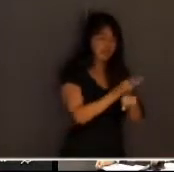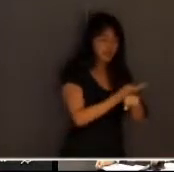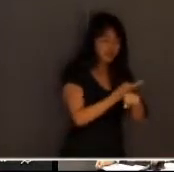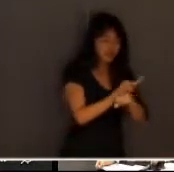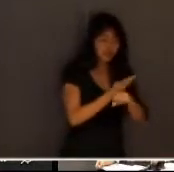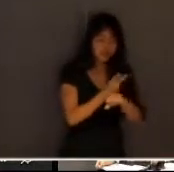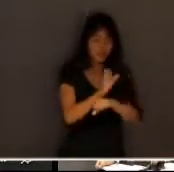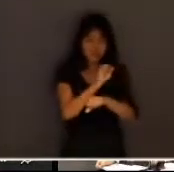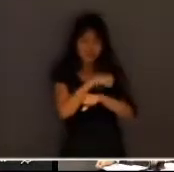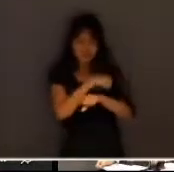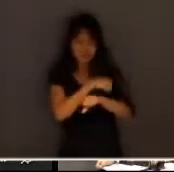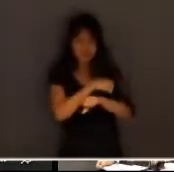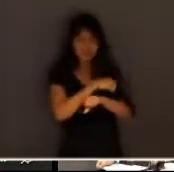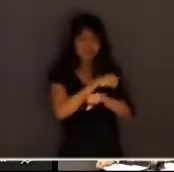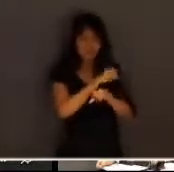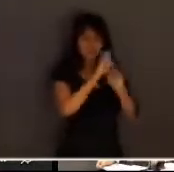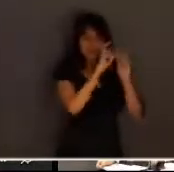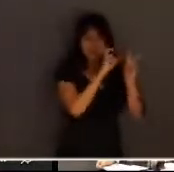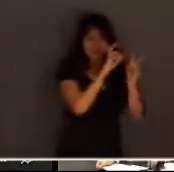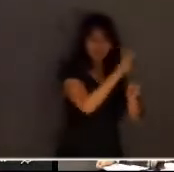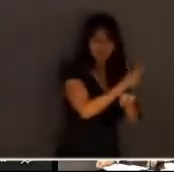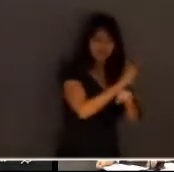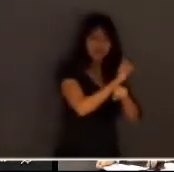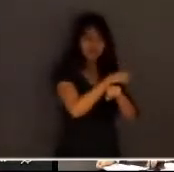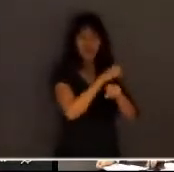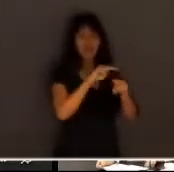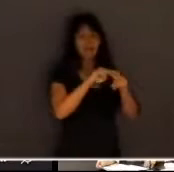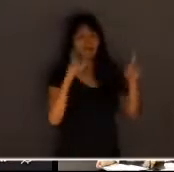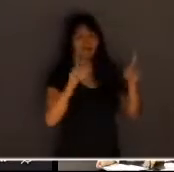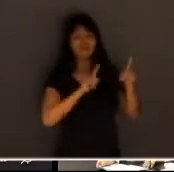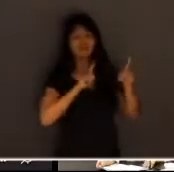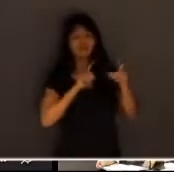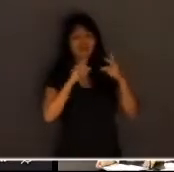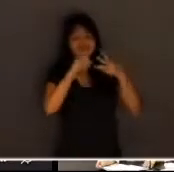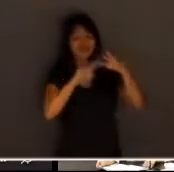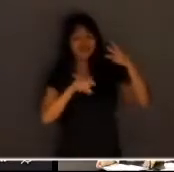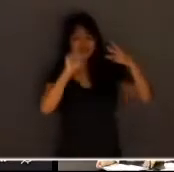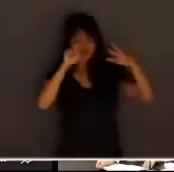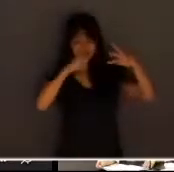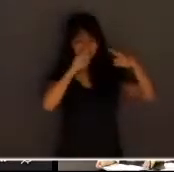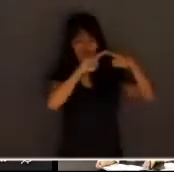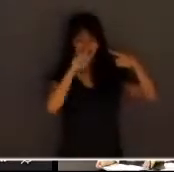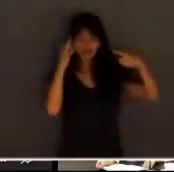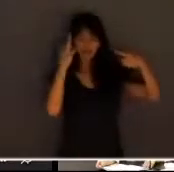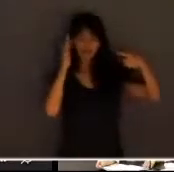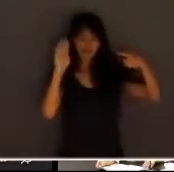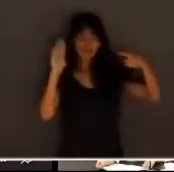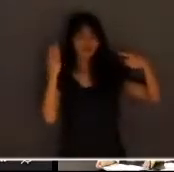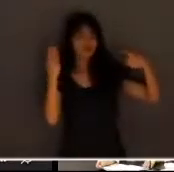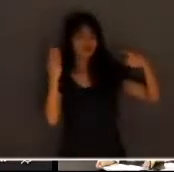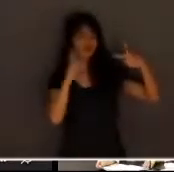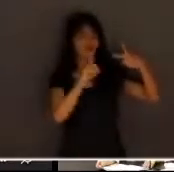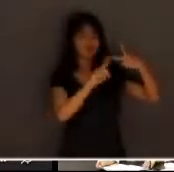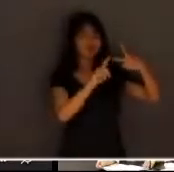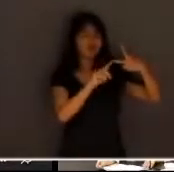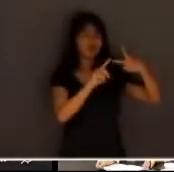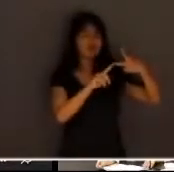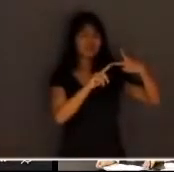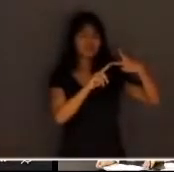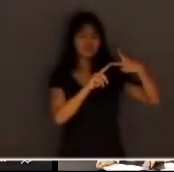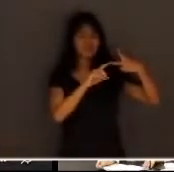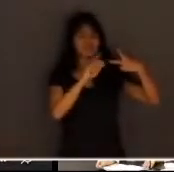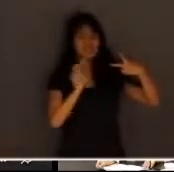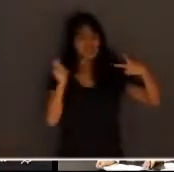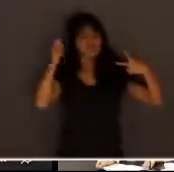teses mas existem três espécies de sim existe o sim falso existe o sim afirmativo que